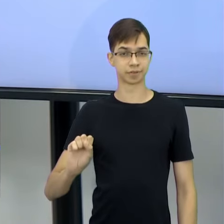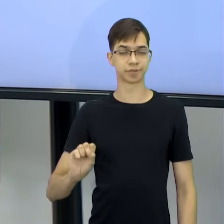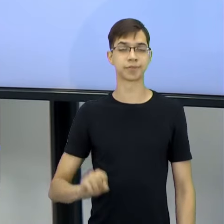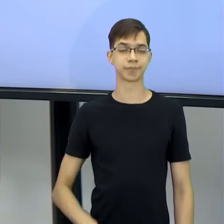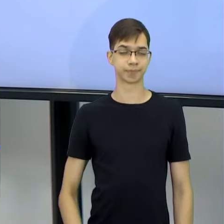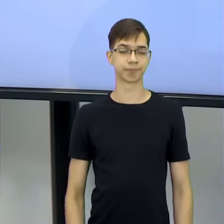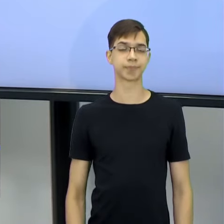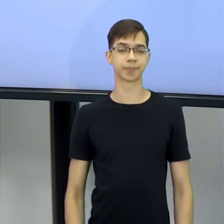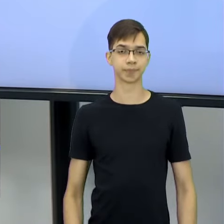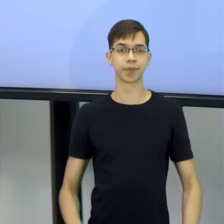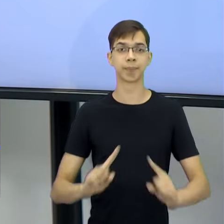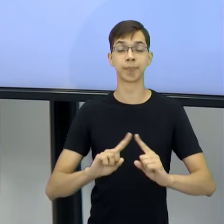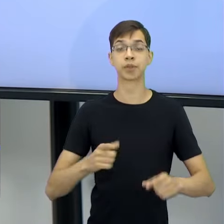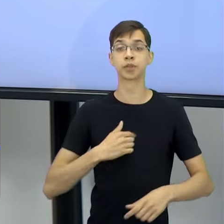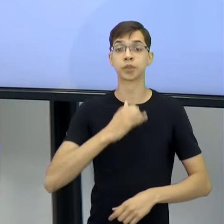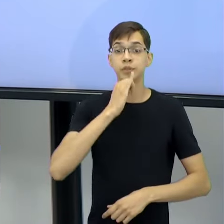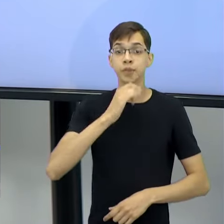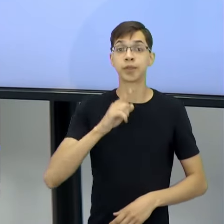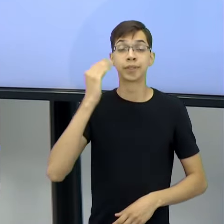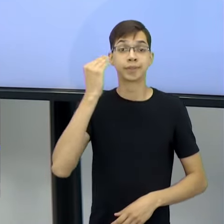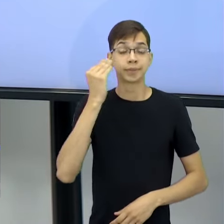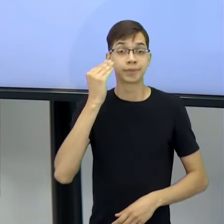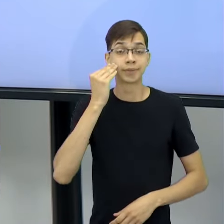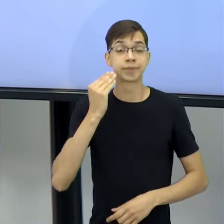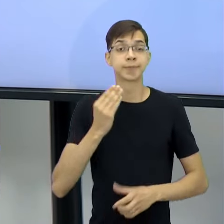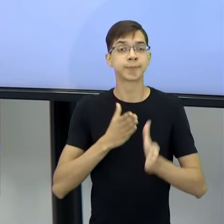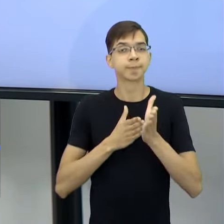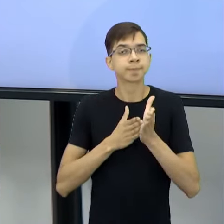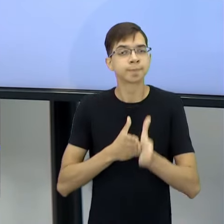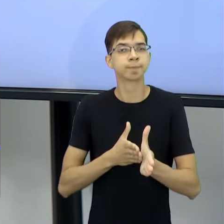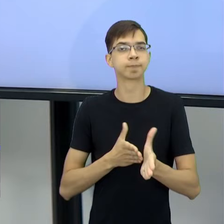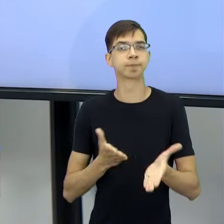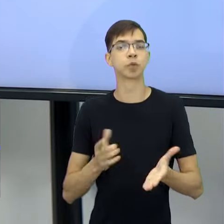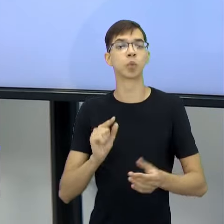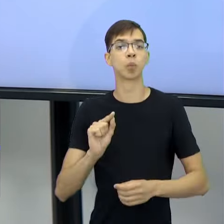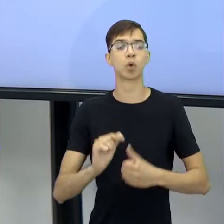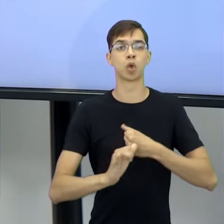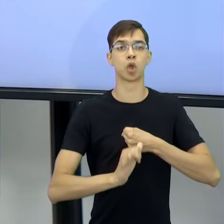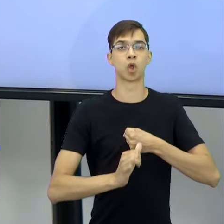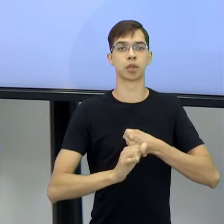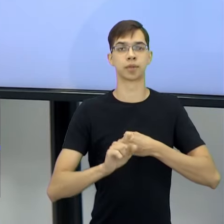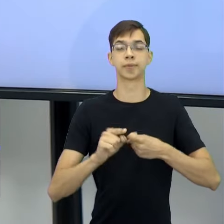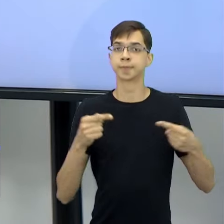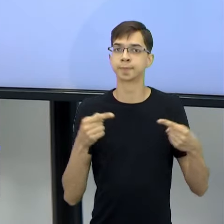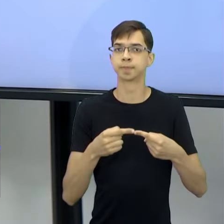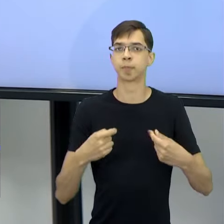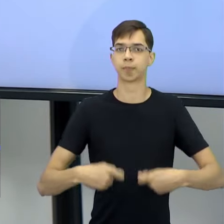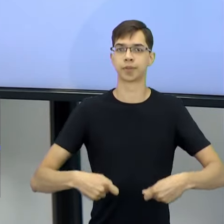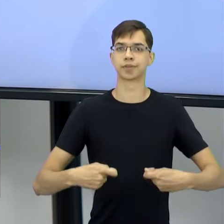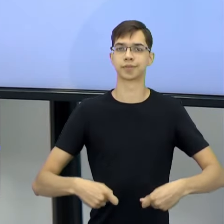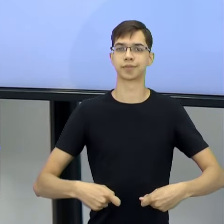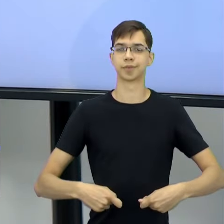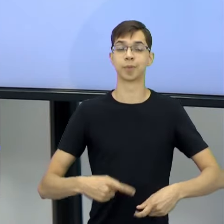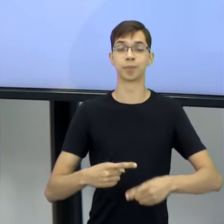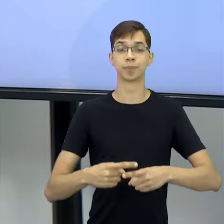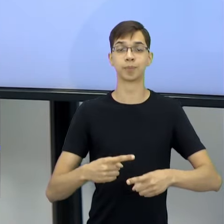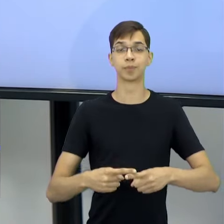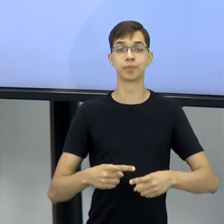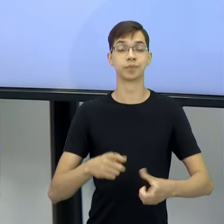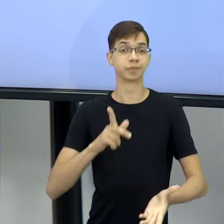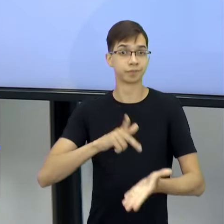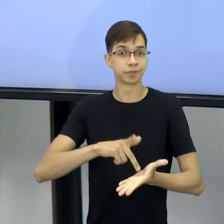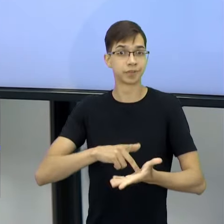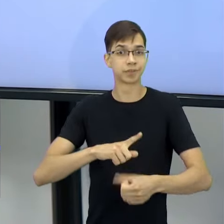fiéis à proposta do que a uma crônica. Que é o quê? É você extrair o momento da realidade e